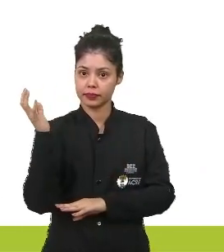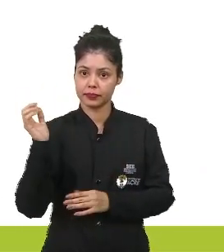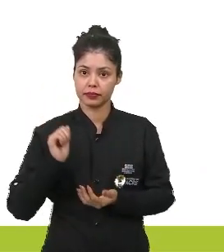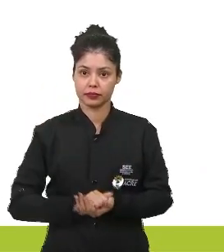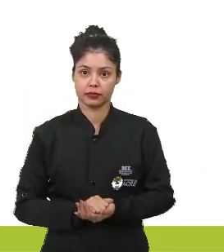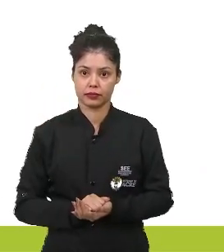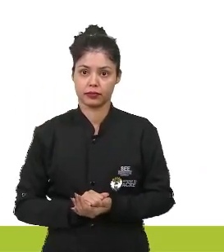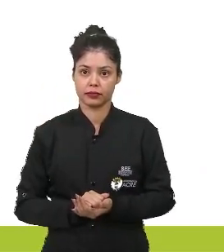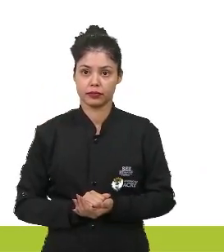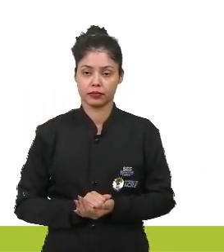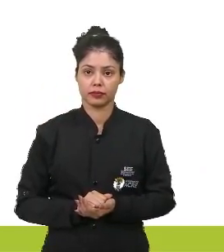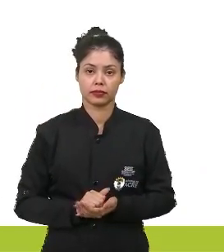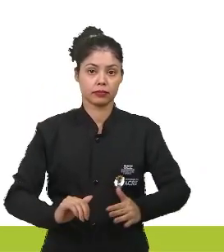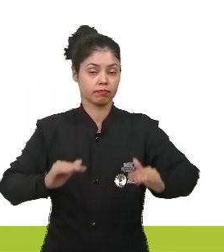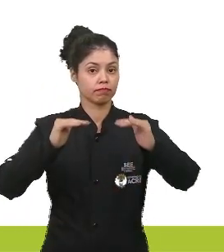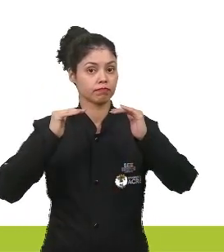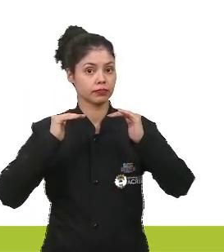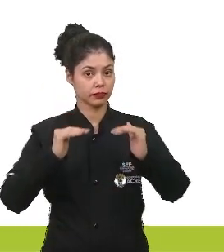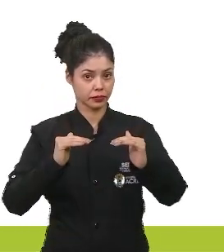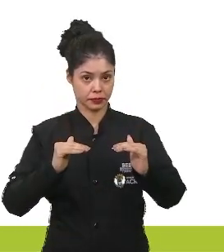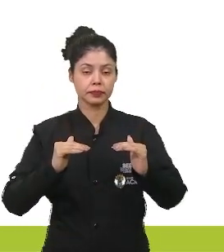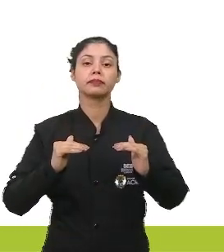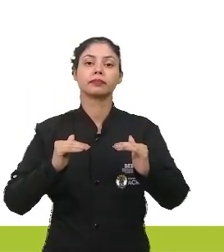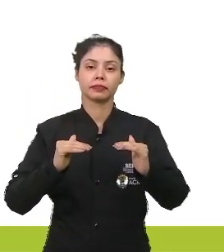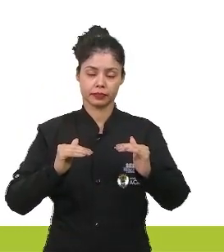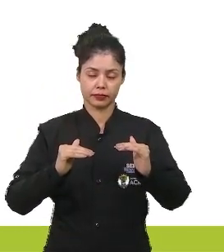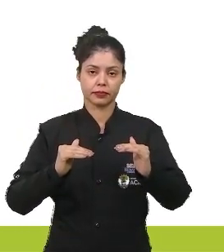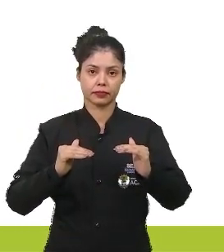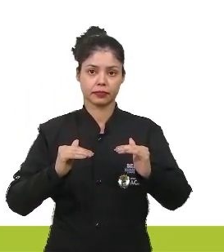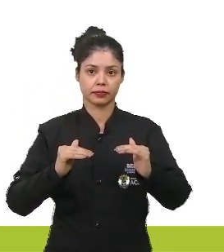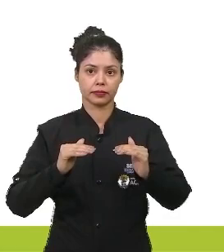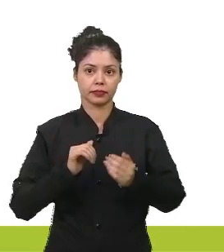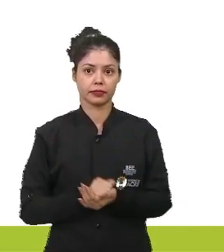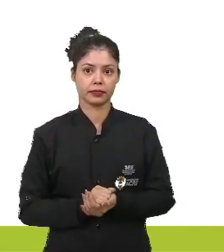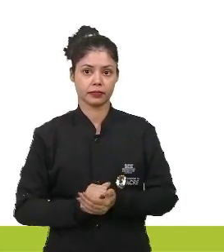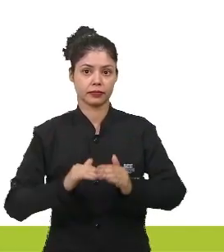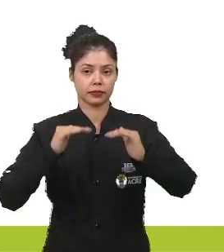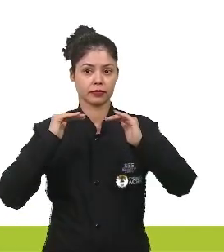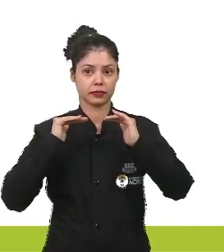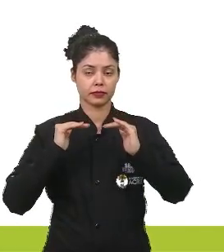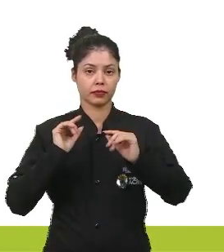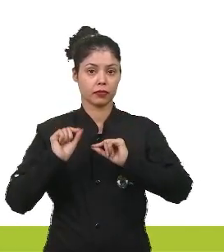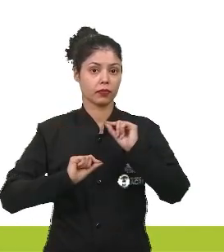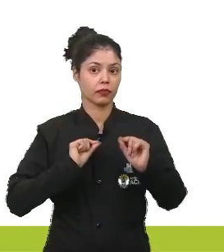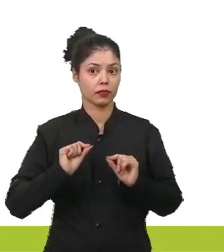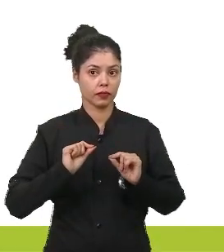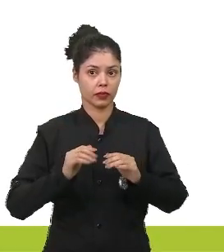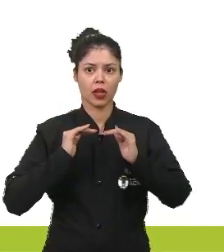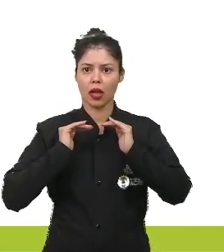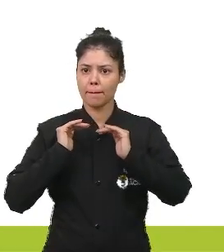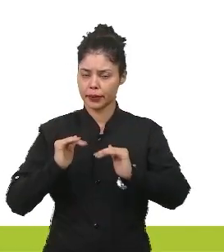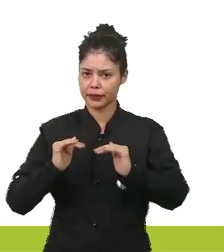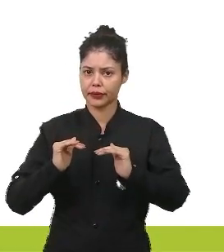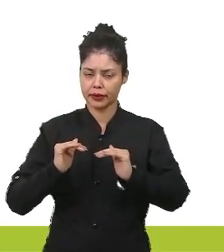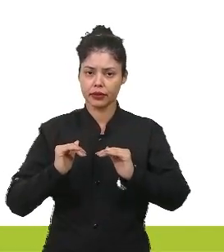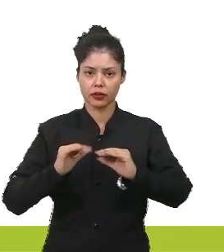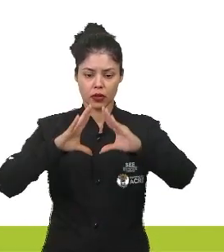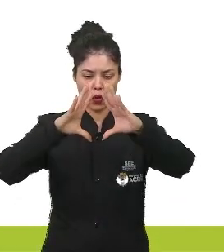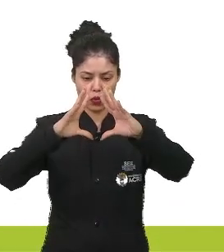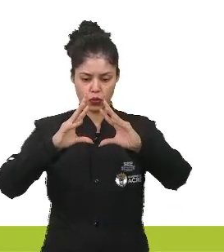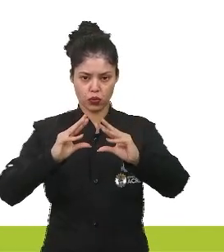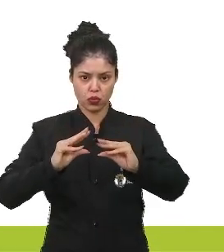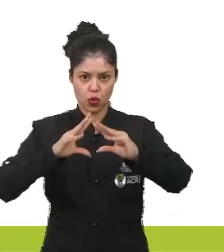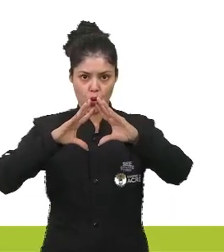elas são importantes em um solo, em um projeto de restauração ambiental, pois promovem no solo. Estabilização da